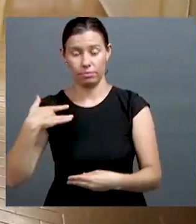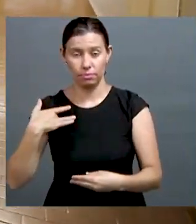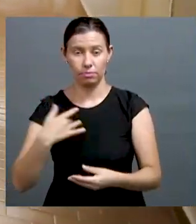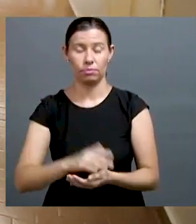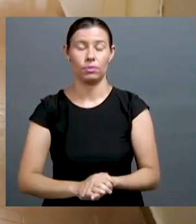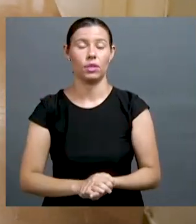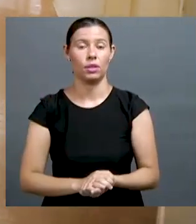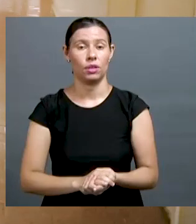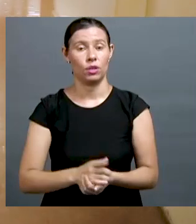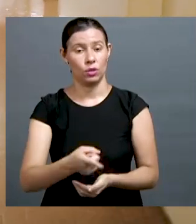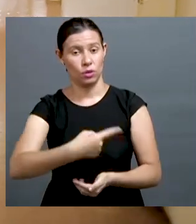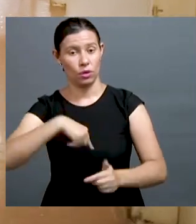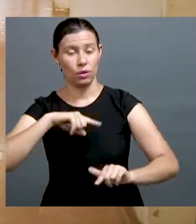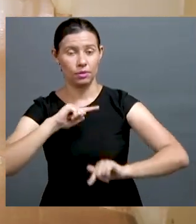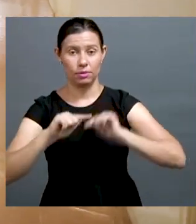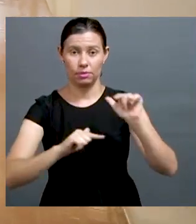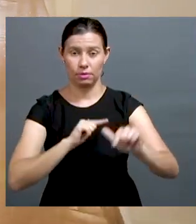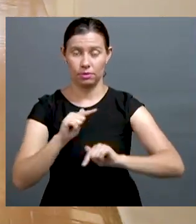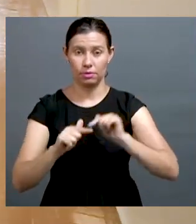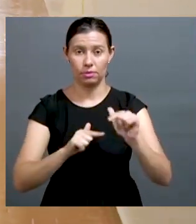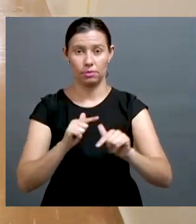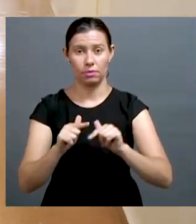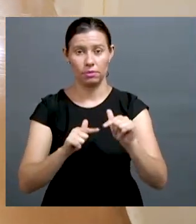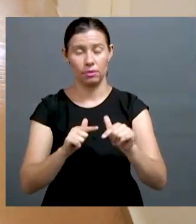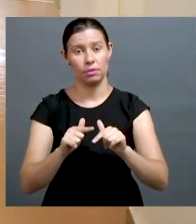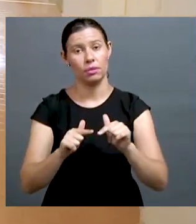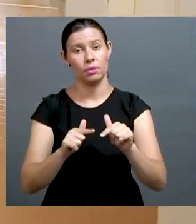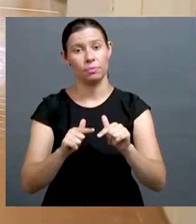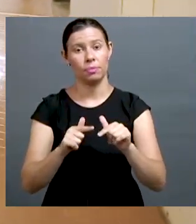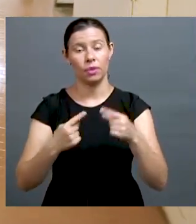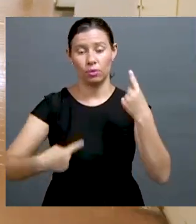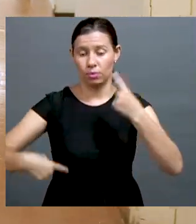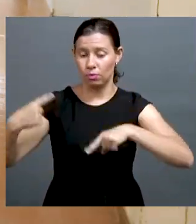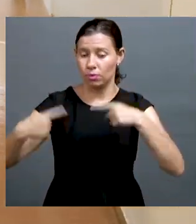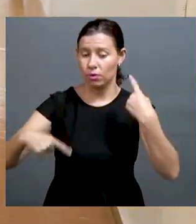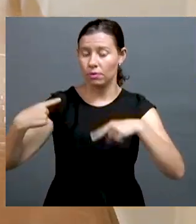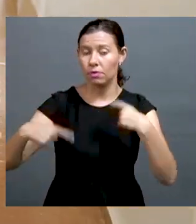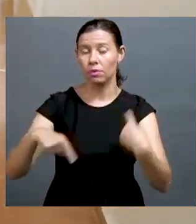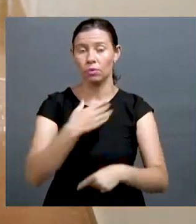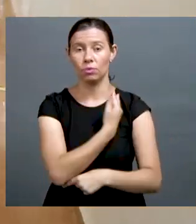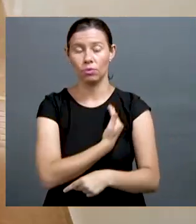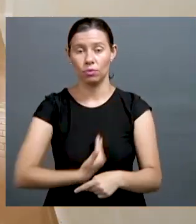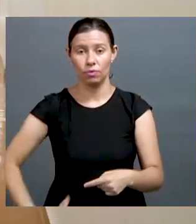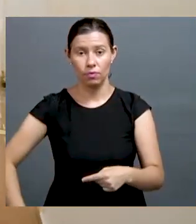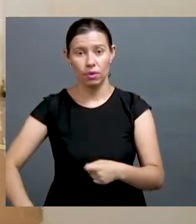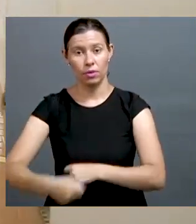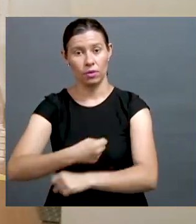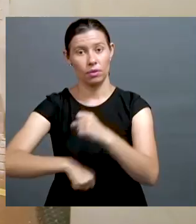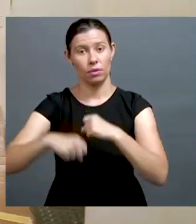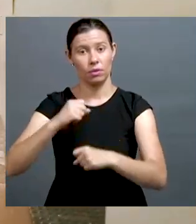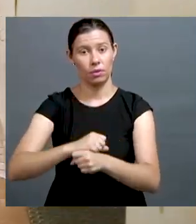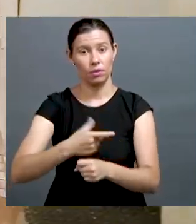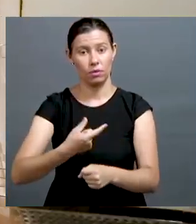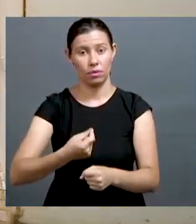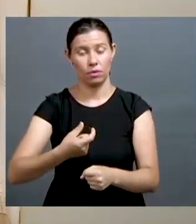Saúde, né, adotar no cartão SUS. Então, nós trabalhamos com, na construção da